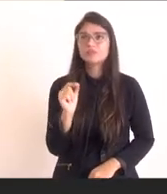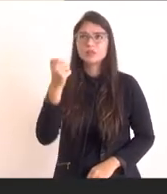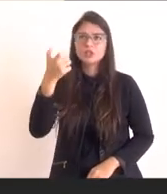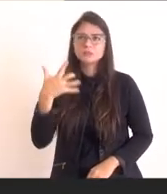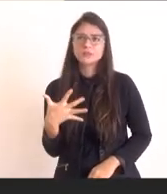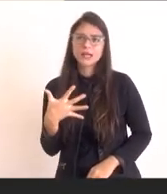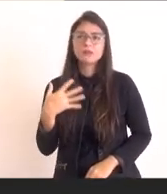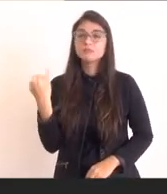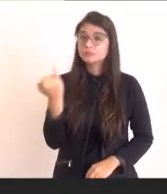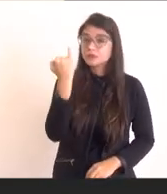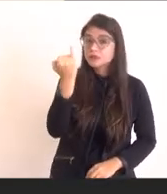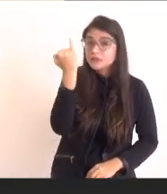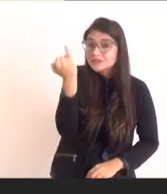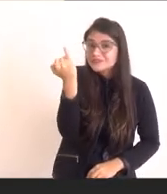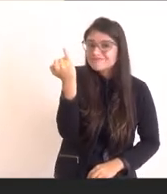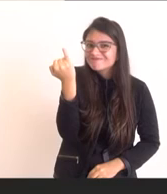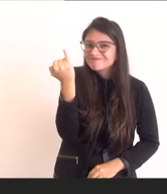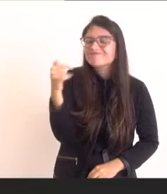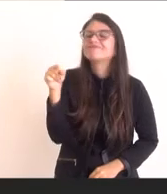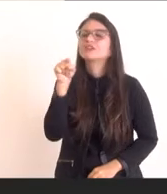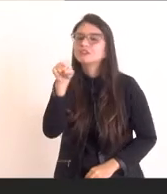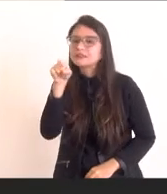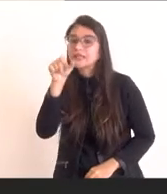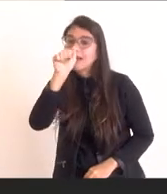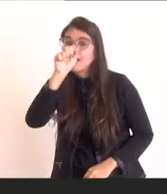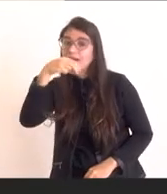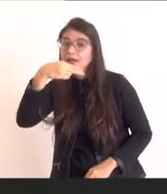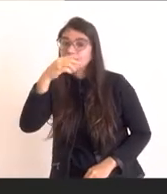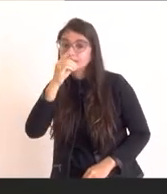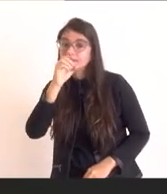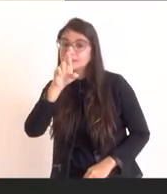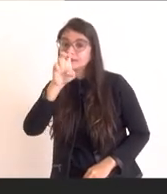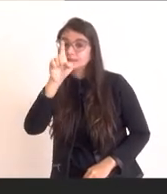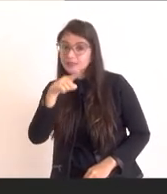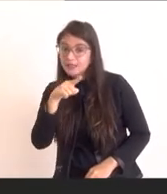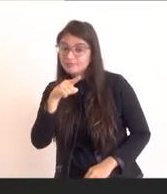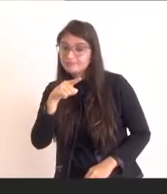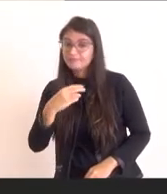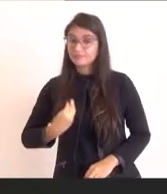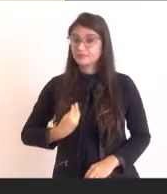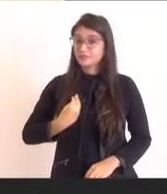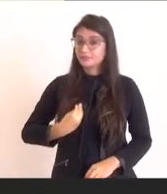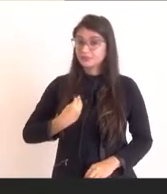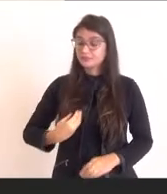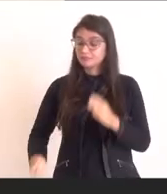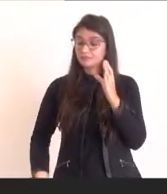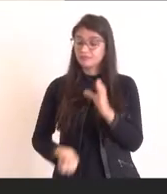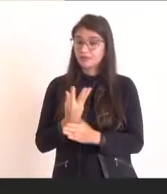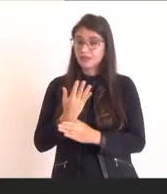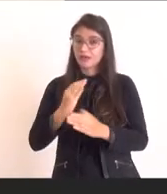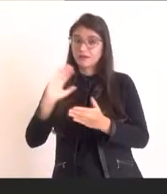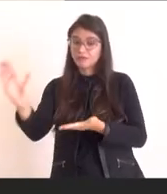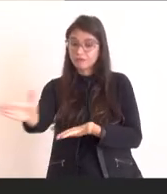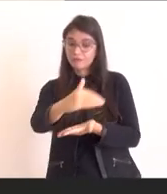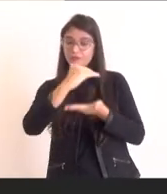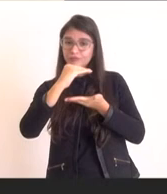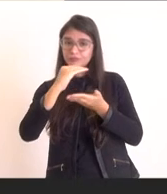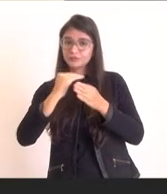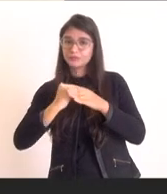dessa sua participação dentro da criação do Fundo Soberano e, inclusive,